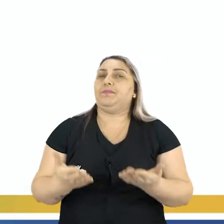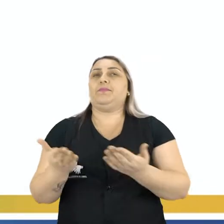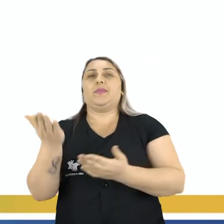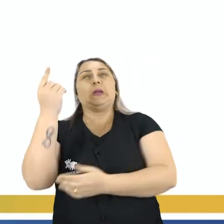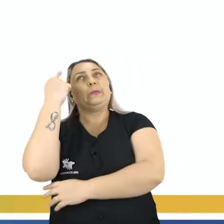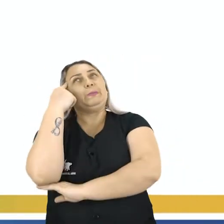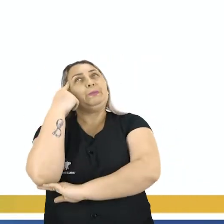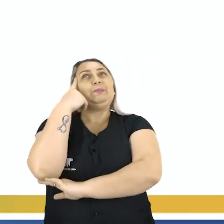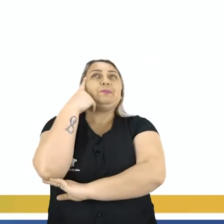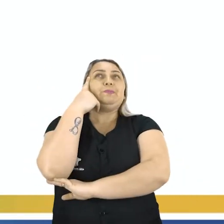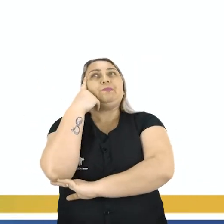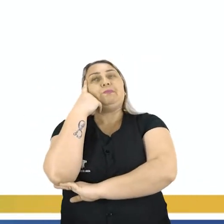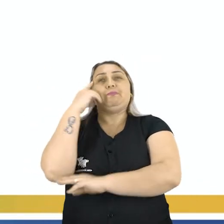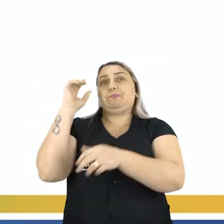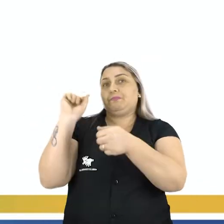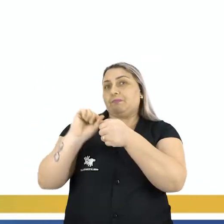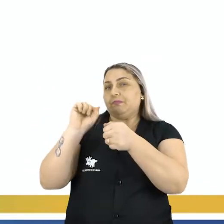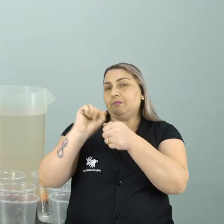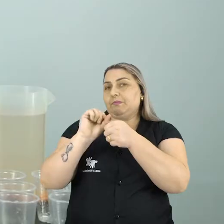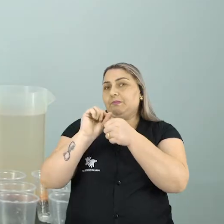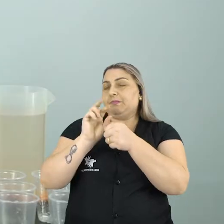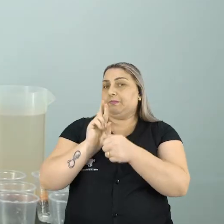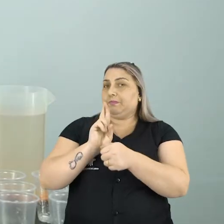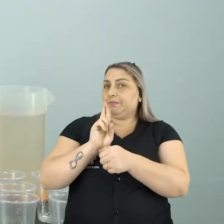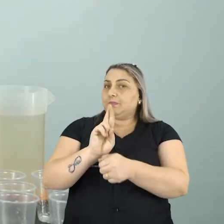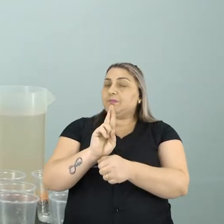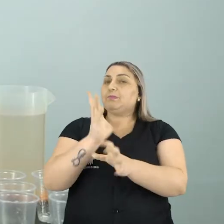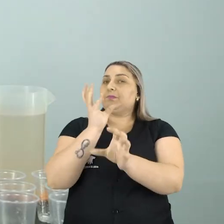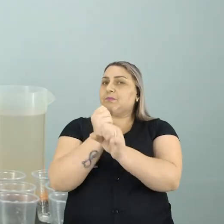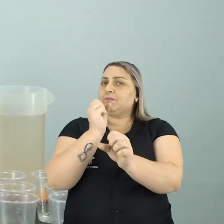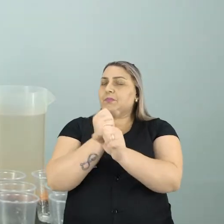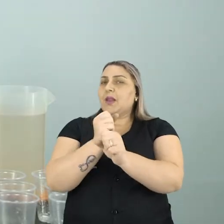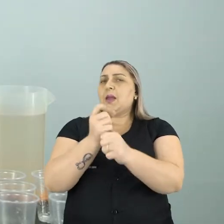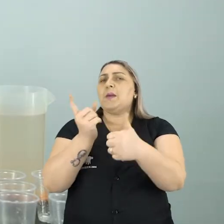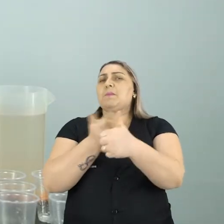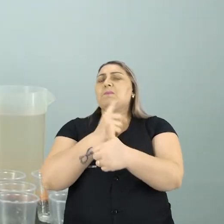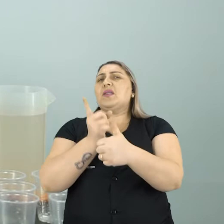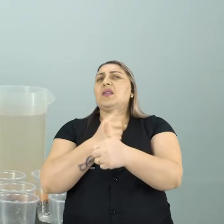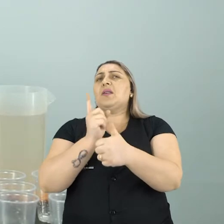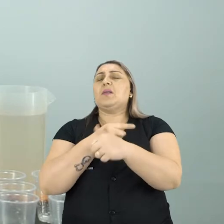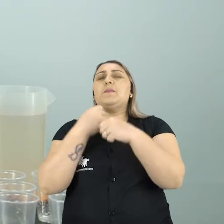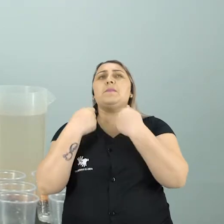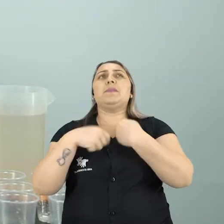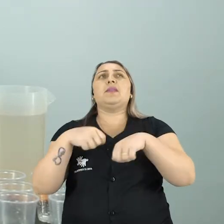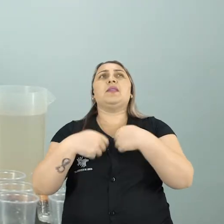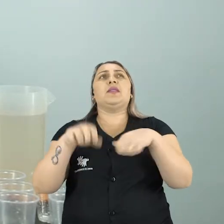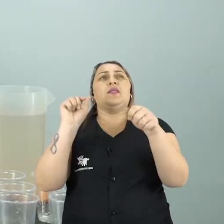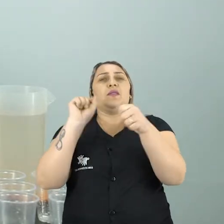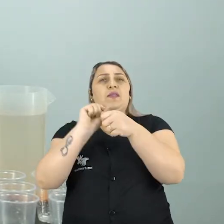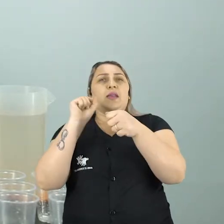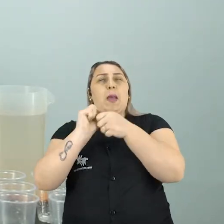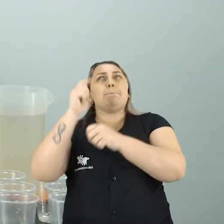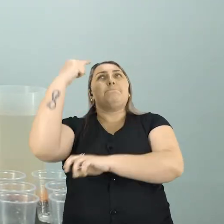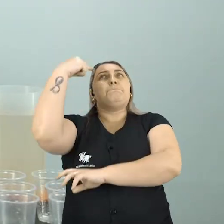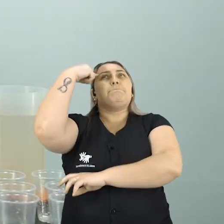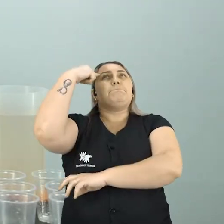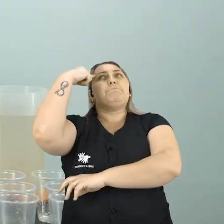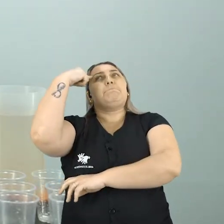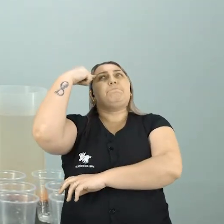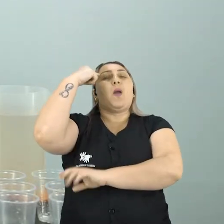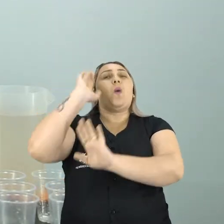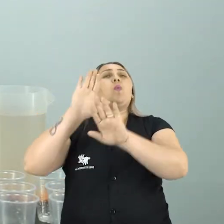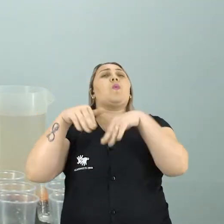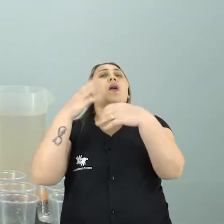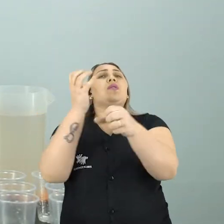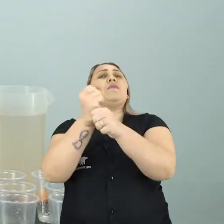vamos pensar Quando eu vou fazer, resolver uma situação ou problema Primeira coisa que eu tenho que fazer É pensar no que